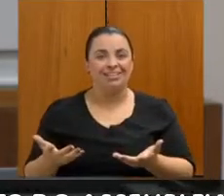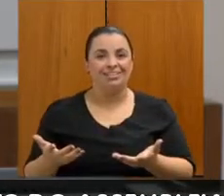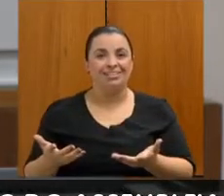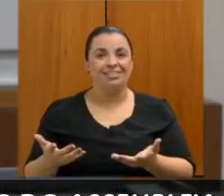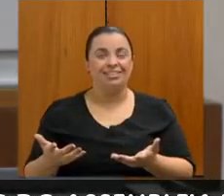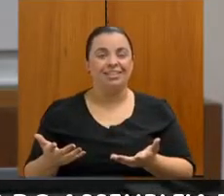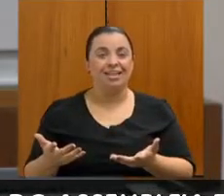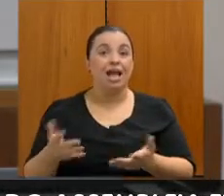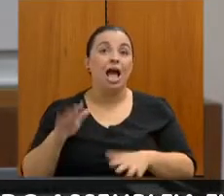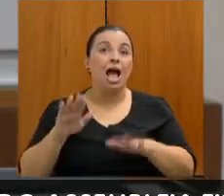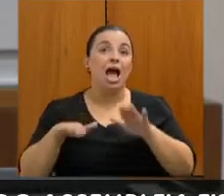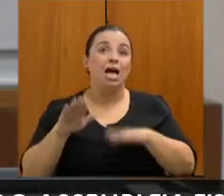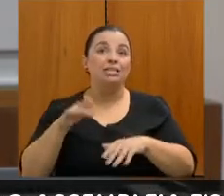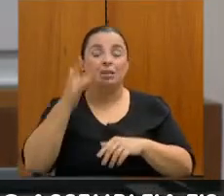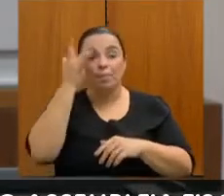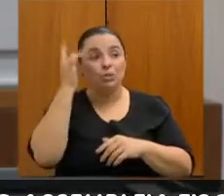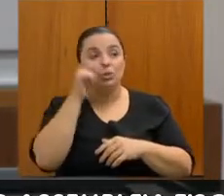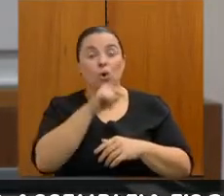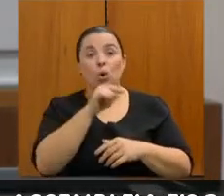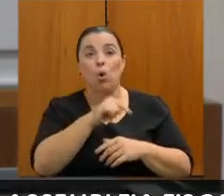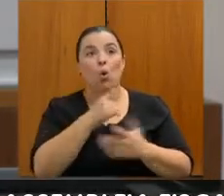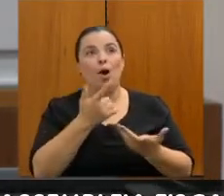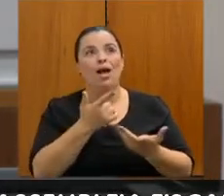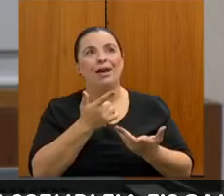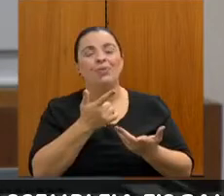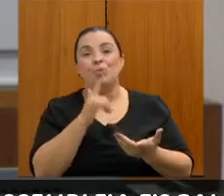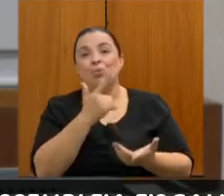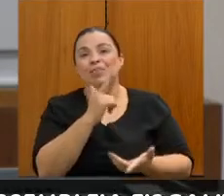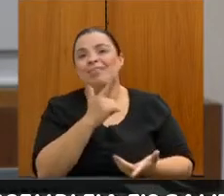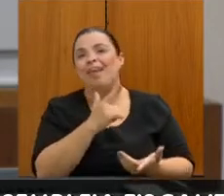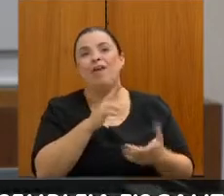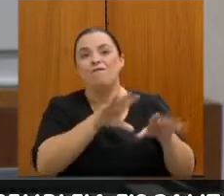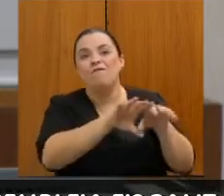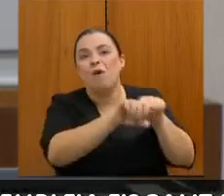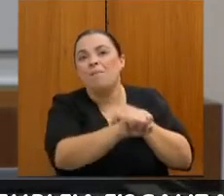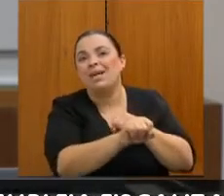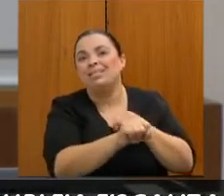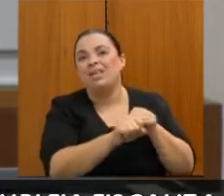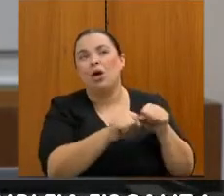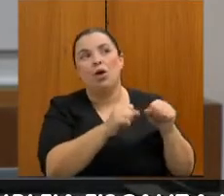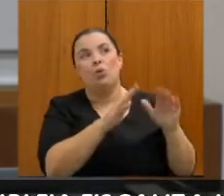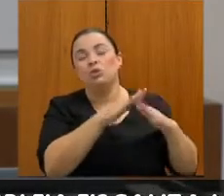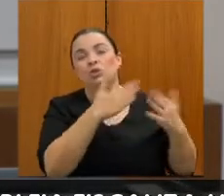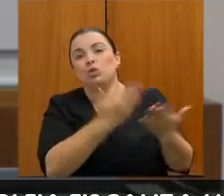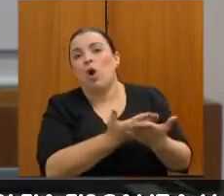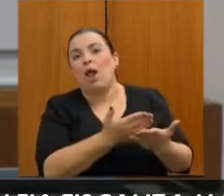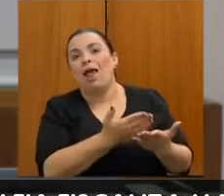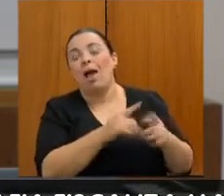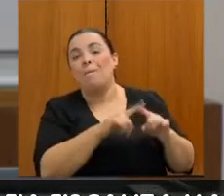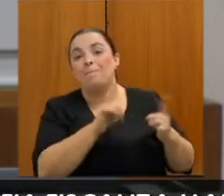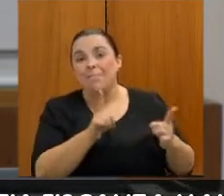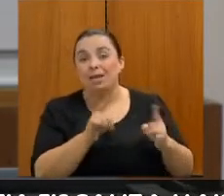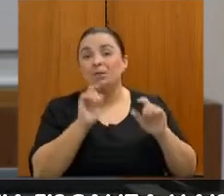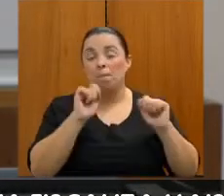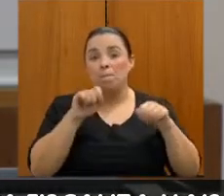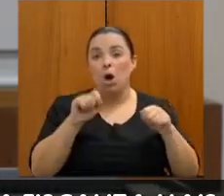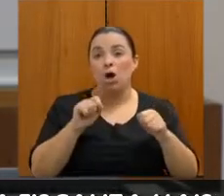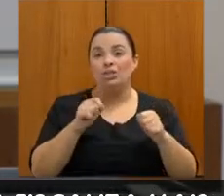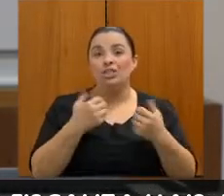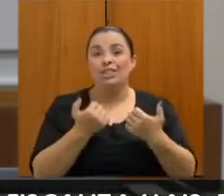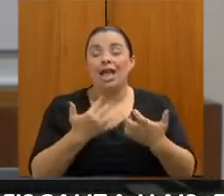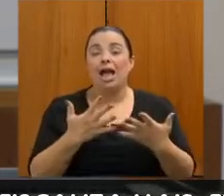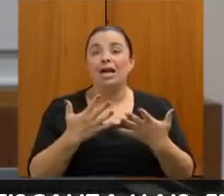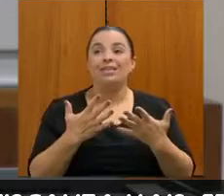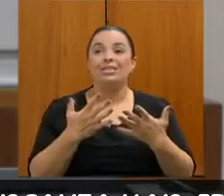de conhecimento escolar, mas a gente consegue estruturar para que ela reconheça através de